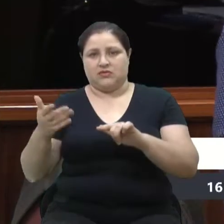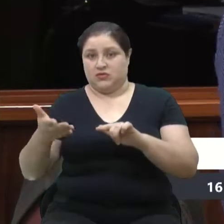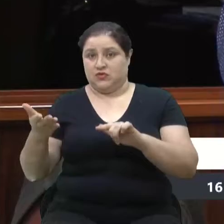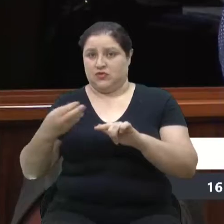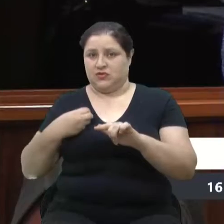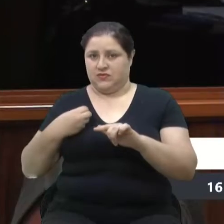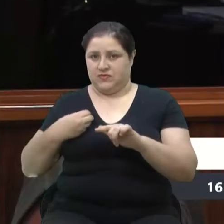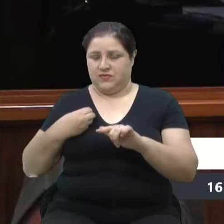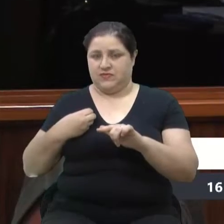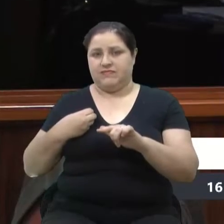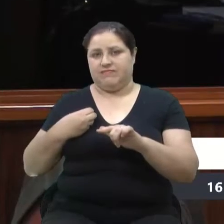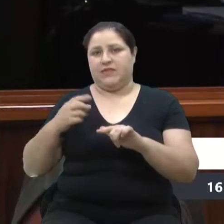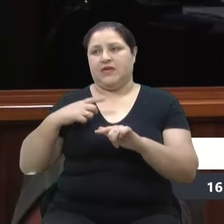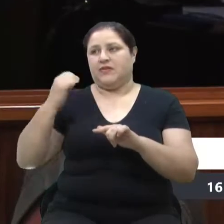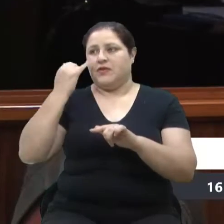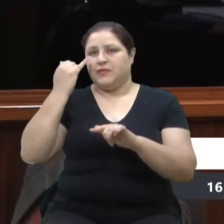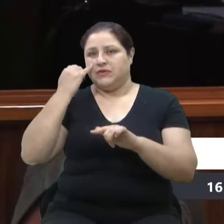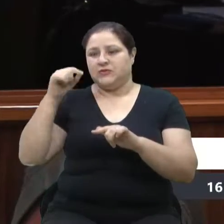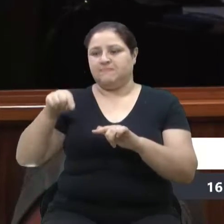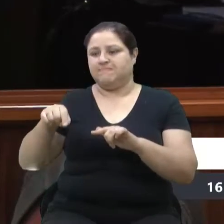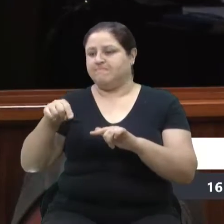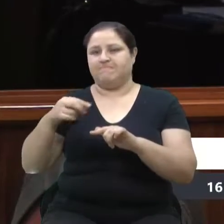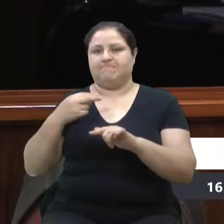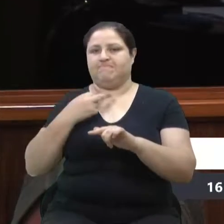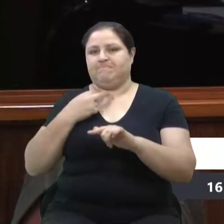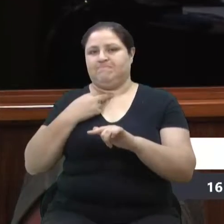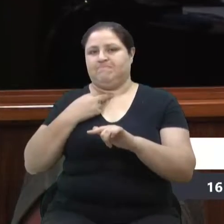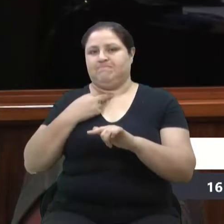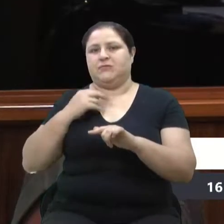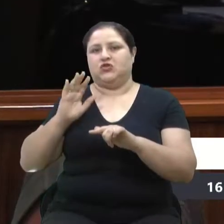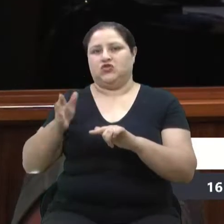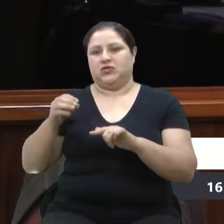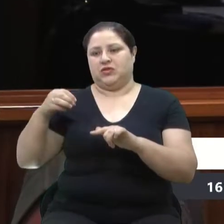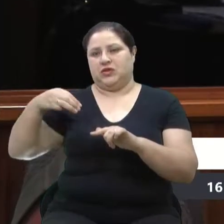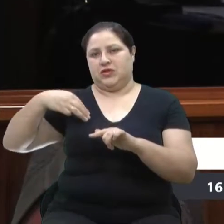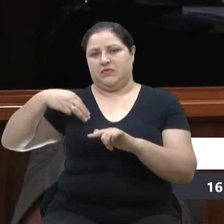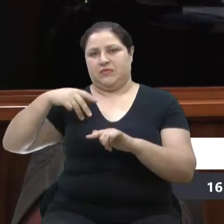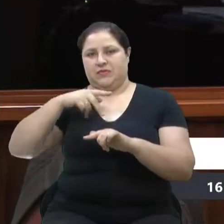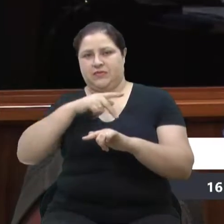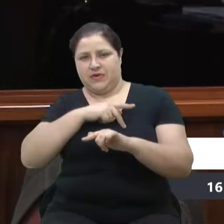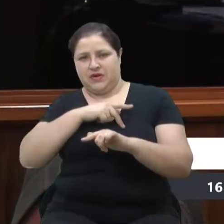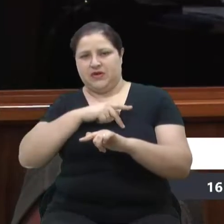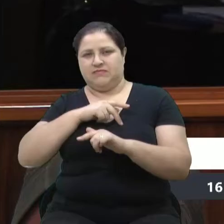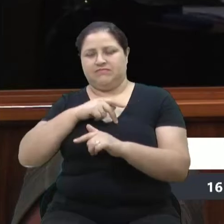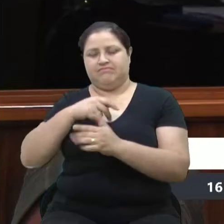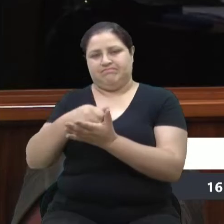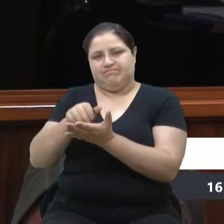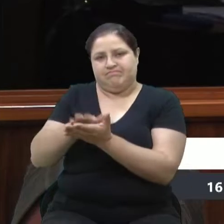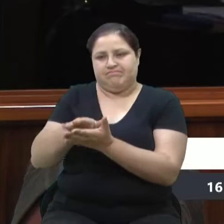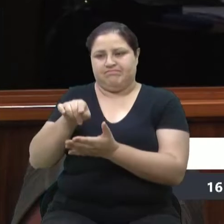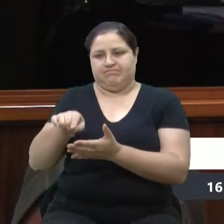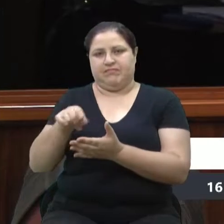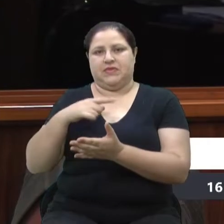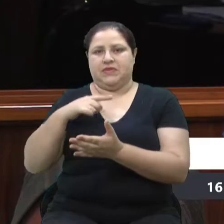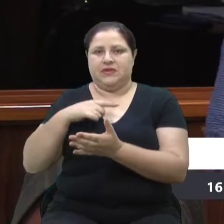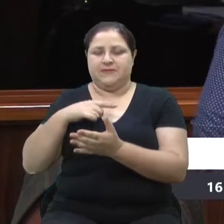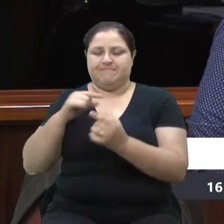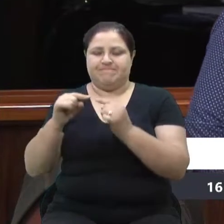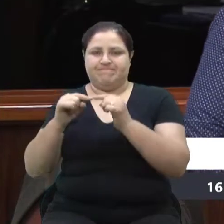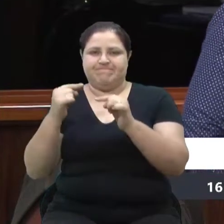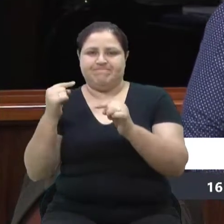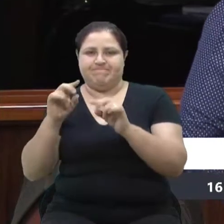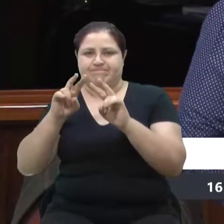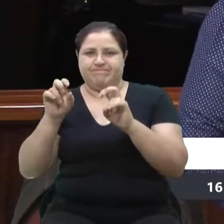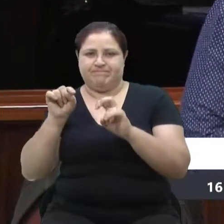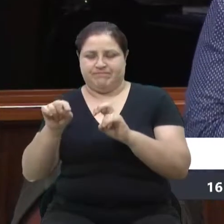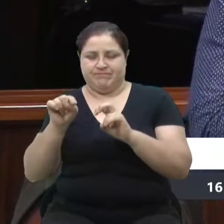que tem é que não pode, que não tem, que o Ministério Público autuou. Ou seja, que também há divergência sobre essa questão. Mas, enfim,